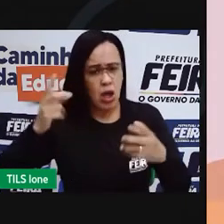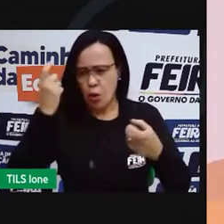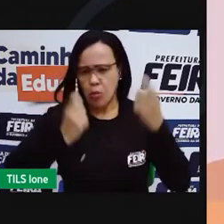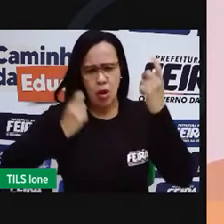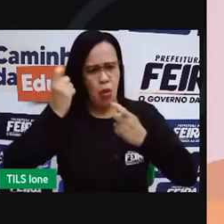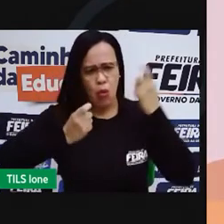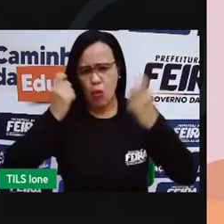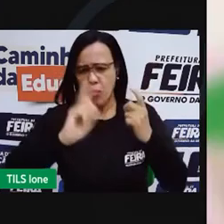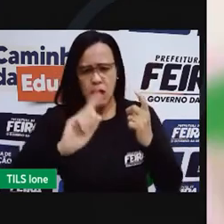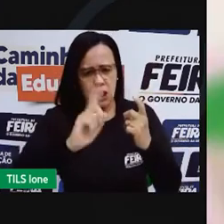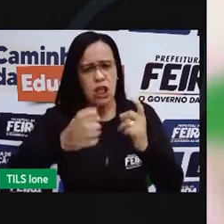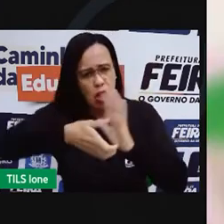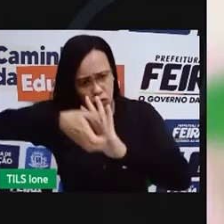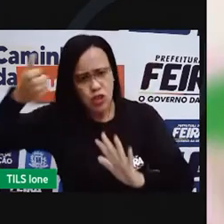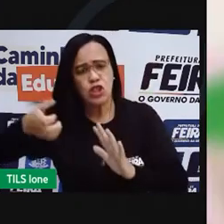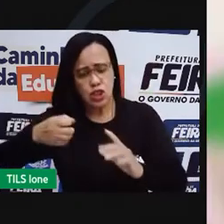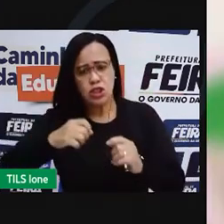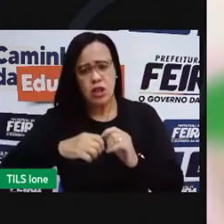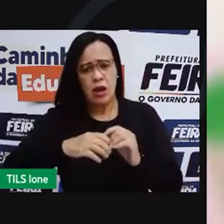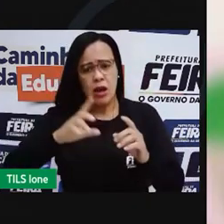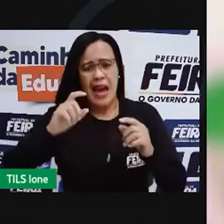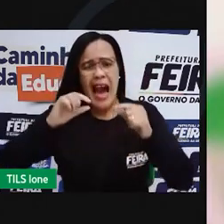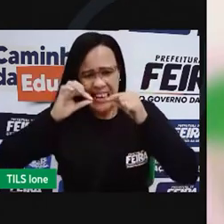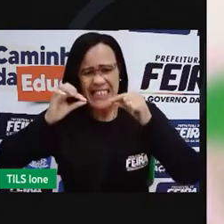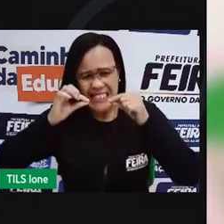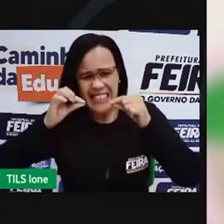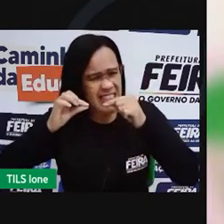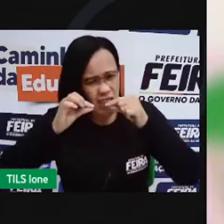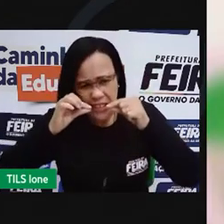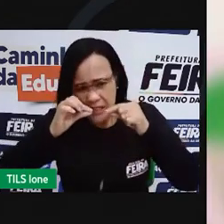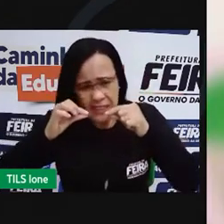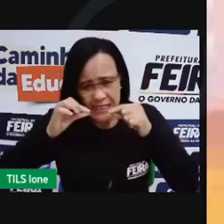Eu vou tirar você daí. Eu vou roer as cordas.